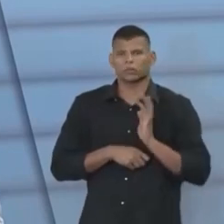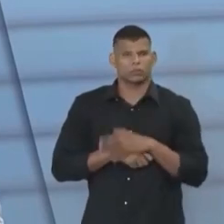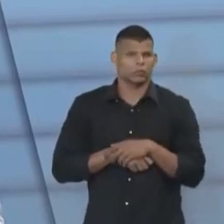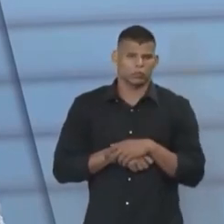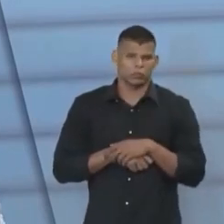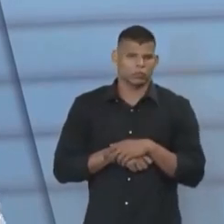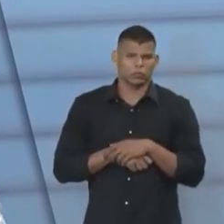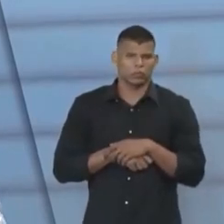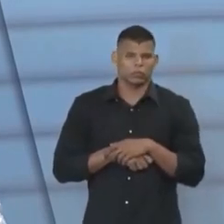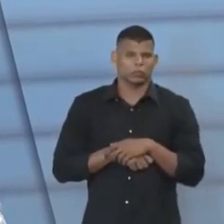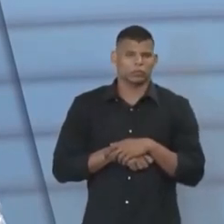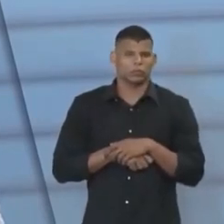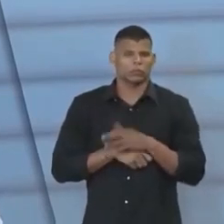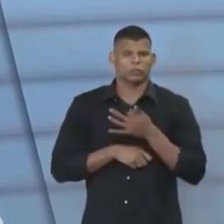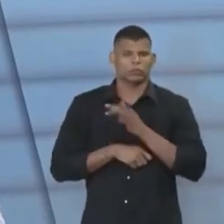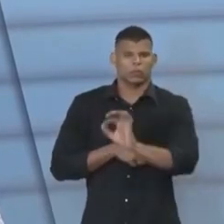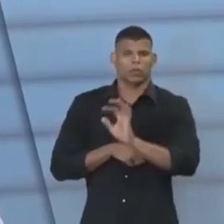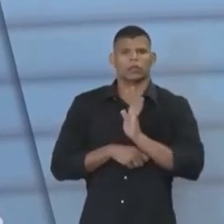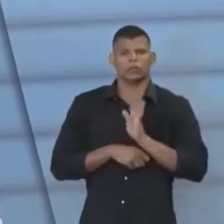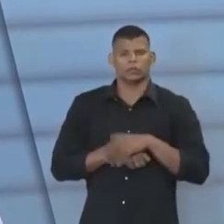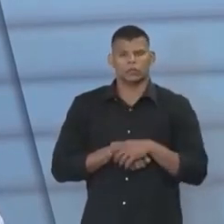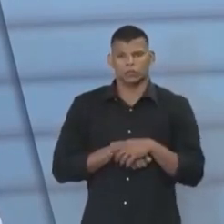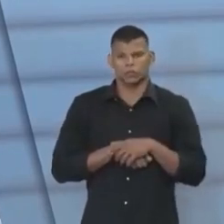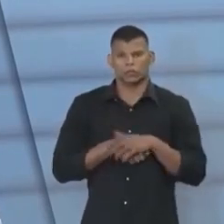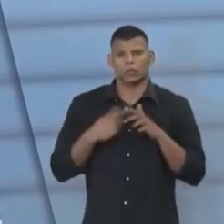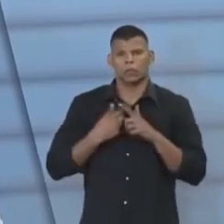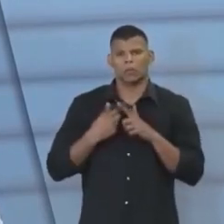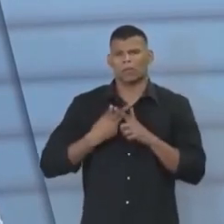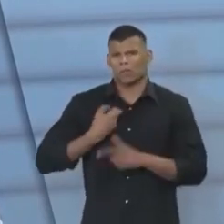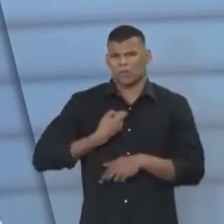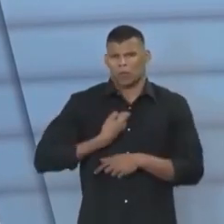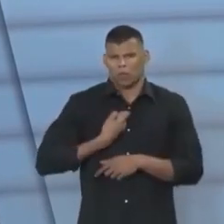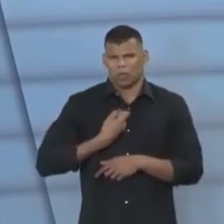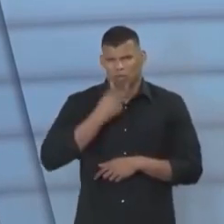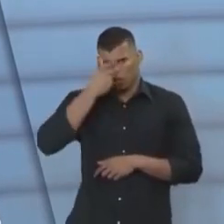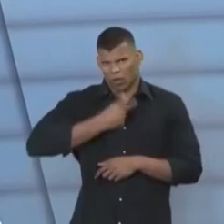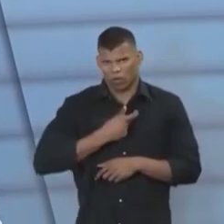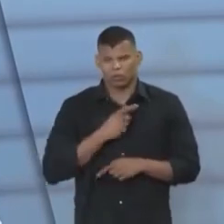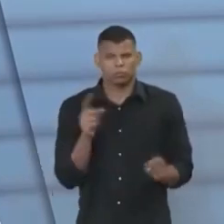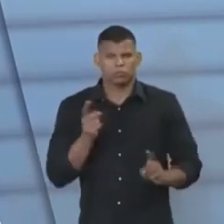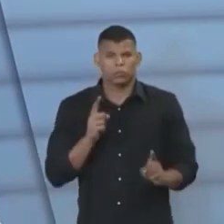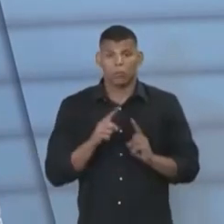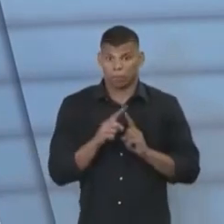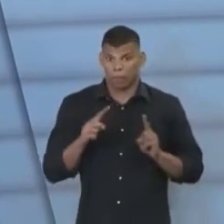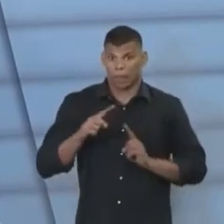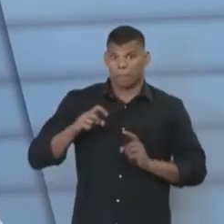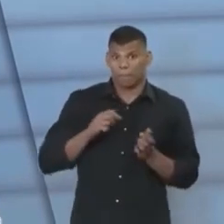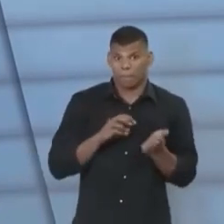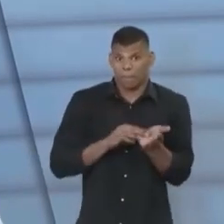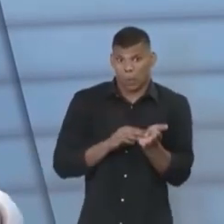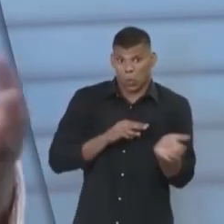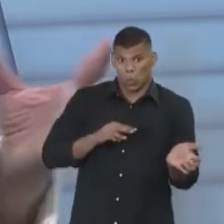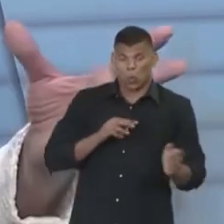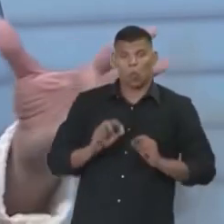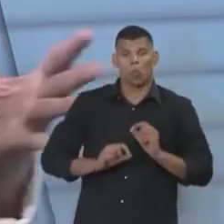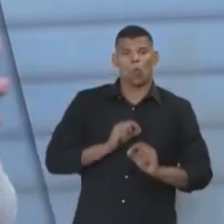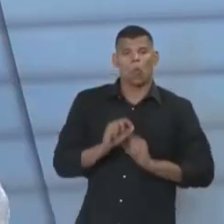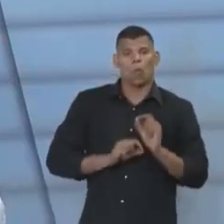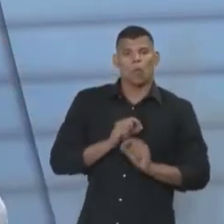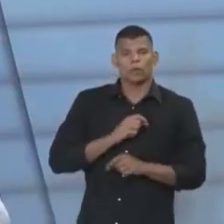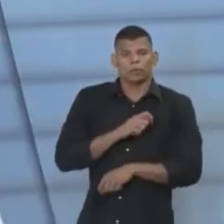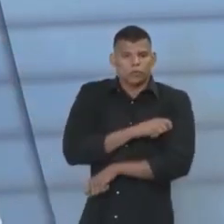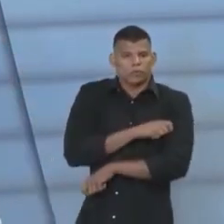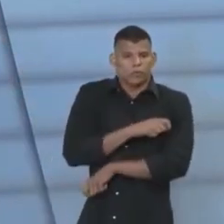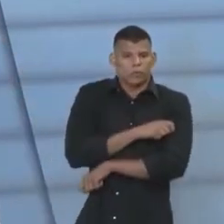E... Não tem problema. Eu não tenho problema com nota. Mas eu adoto uma metodologia que o aluno leve todos